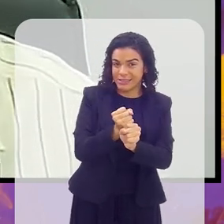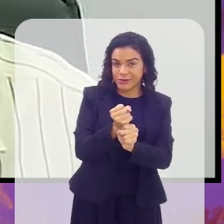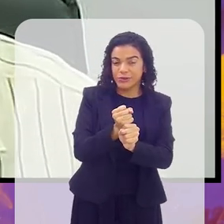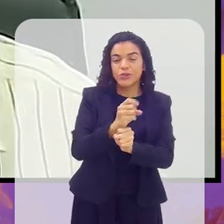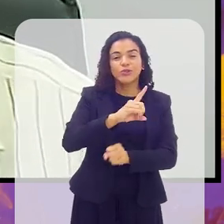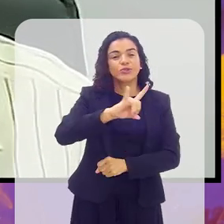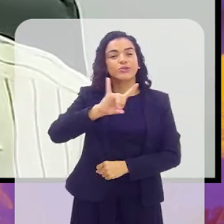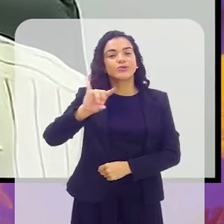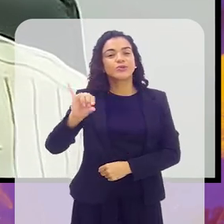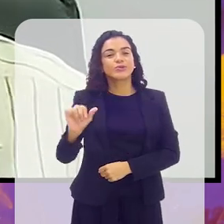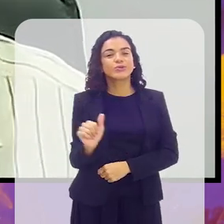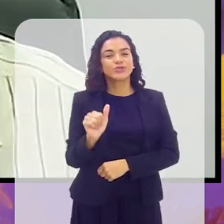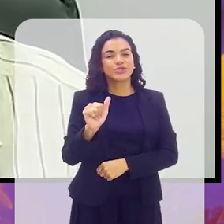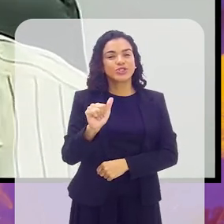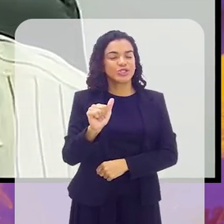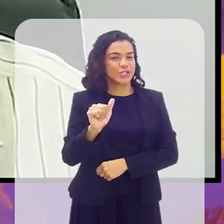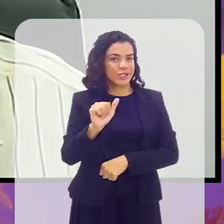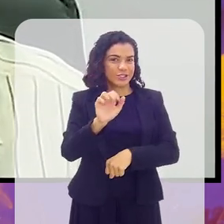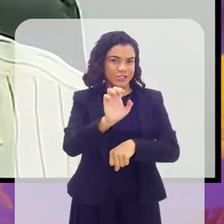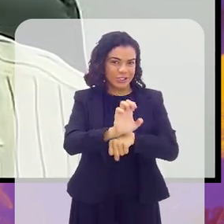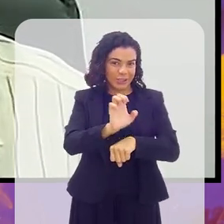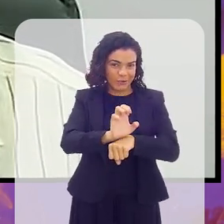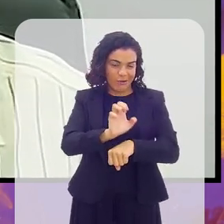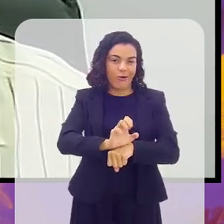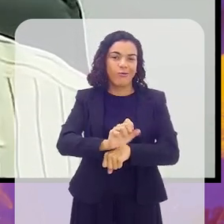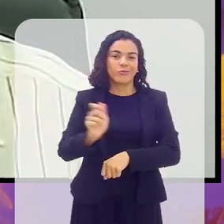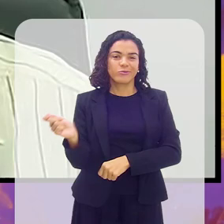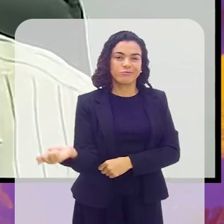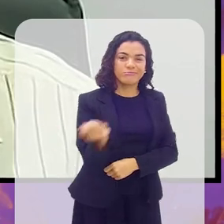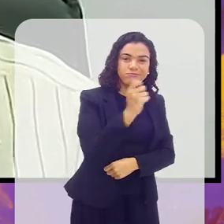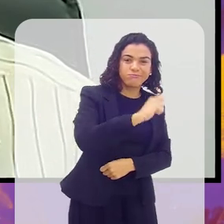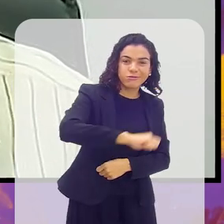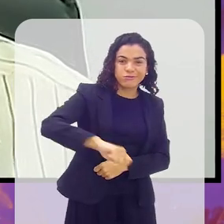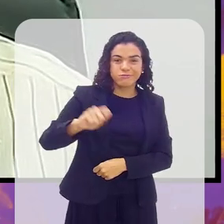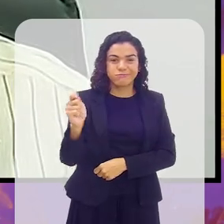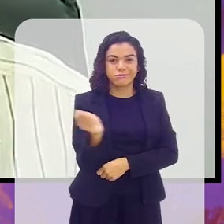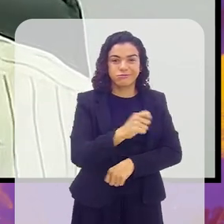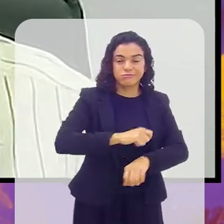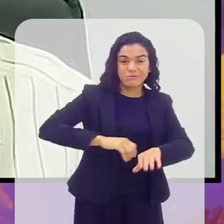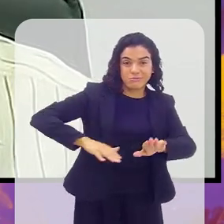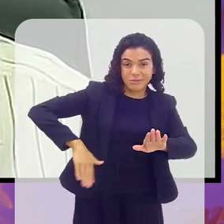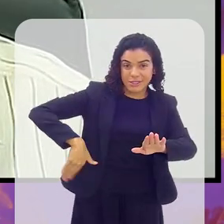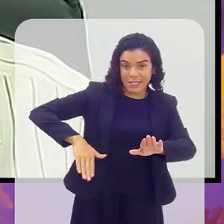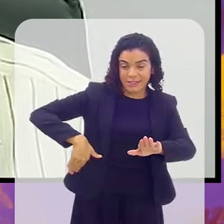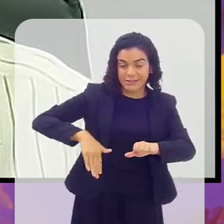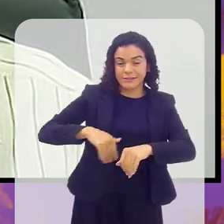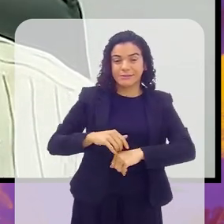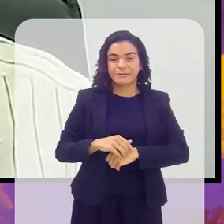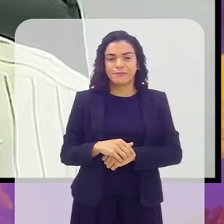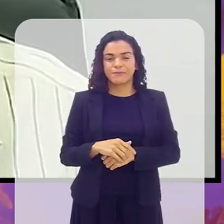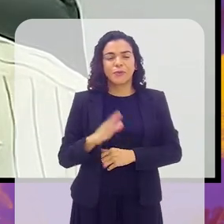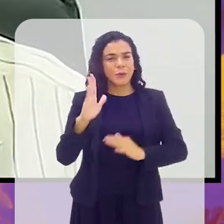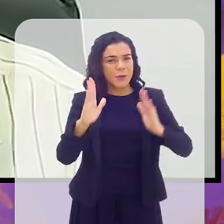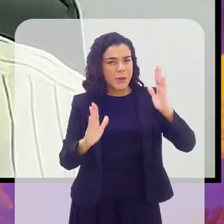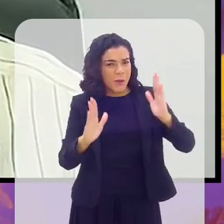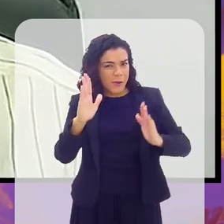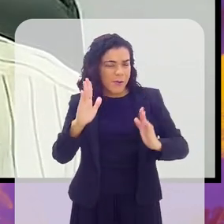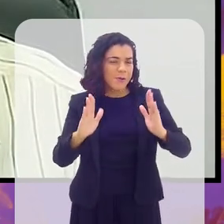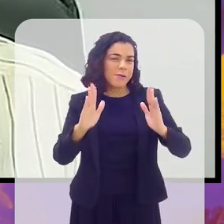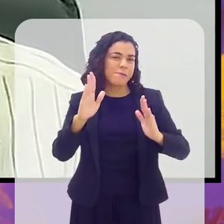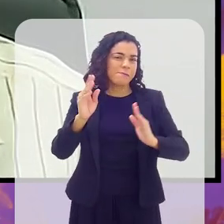o dia do estadual do Beach Tênis. E a previsão da época